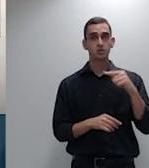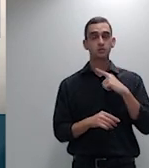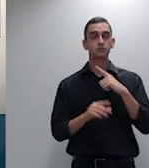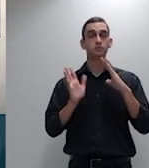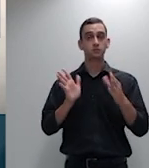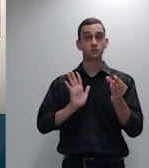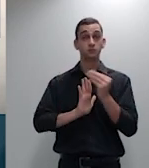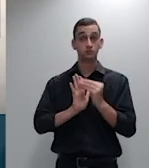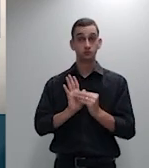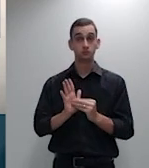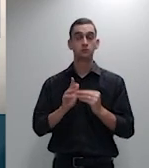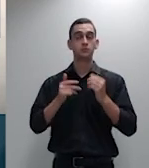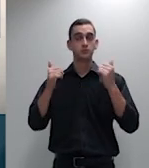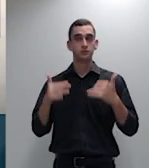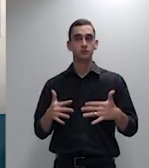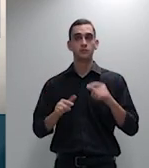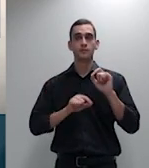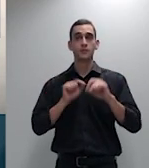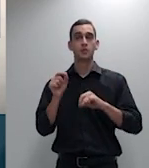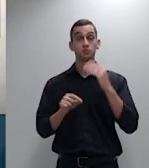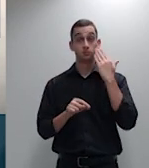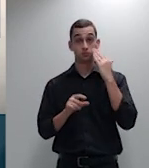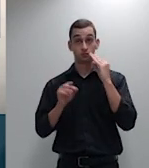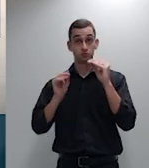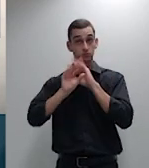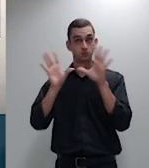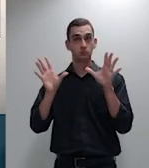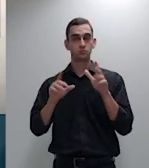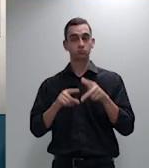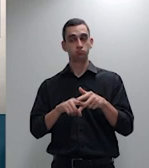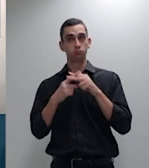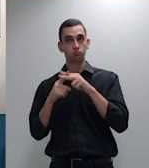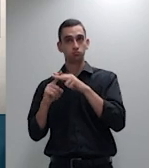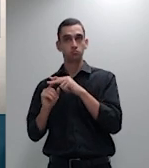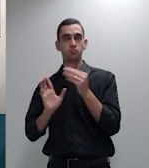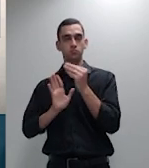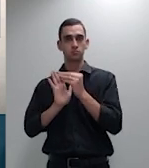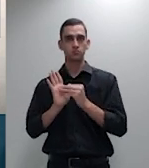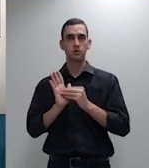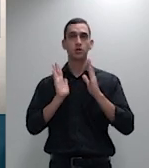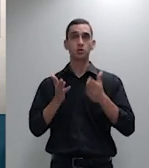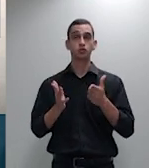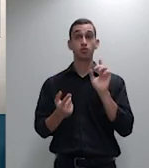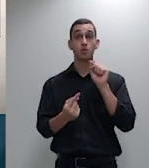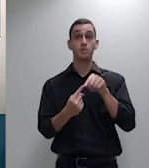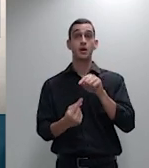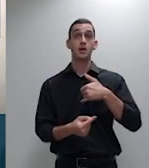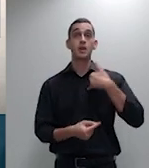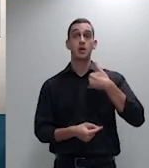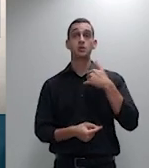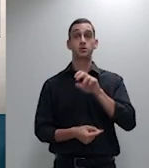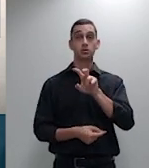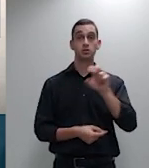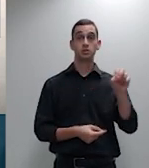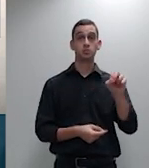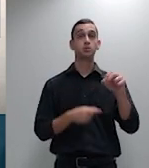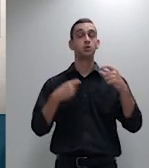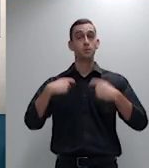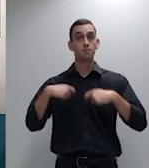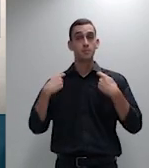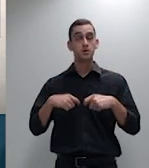aplicado aos 50 anos de idade deve ser verificada à luz da média aplicada no mercado